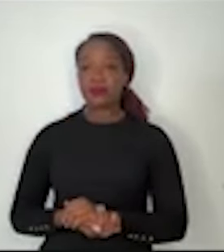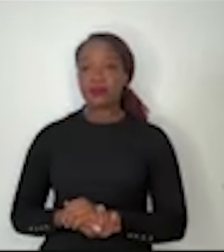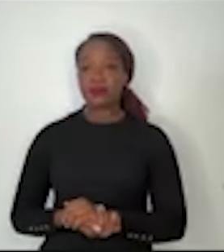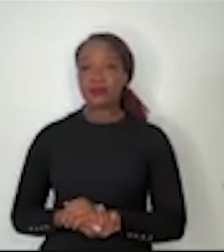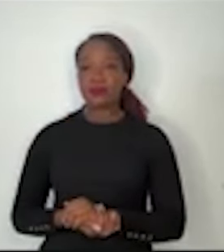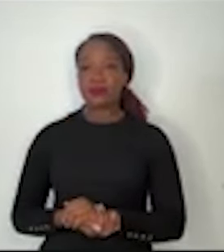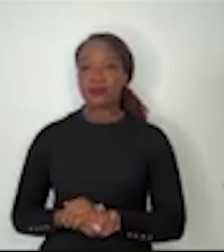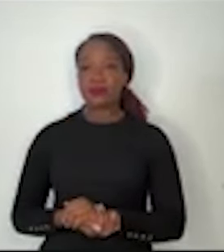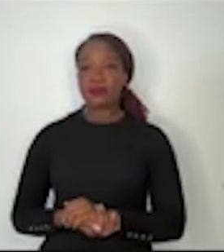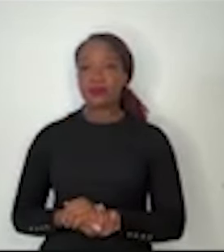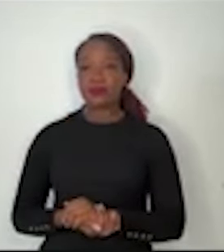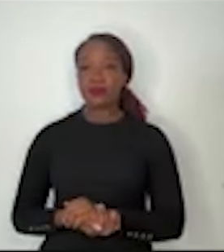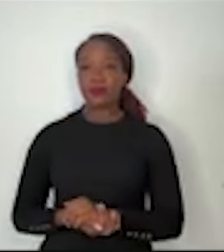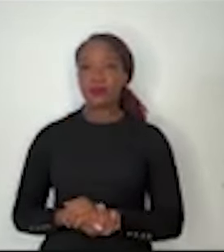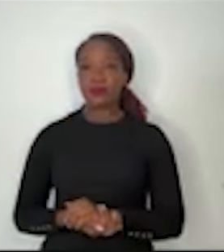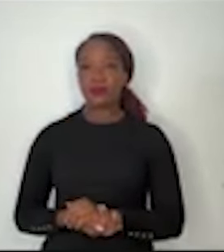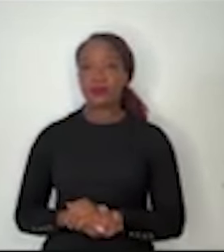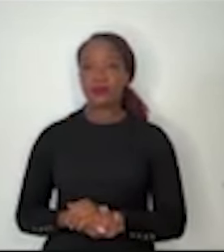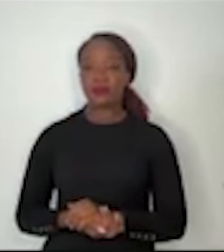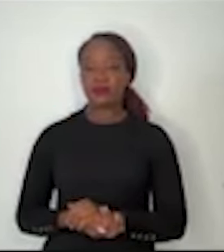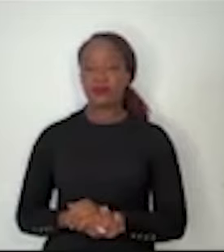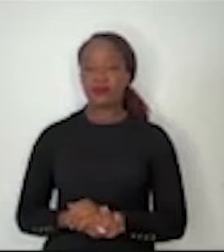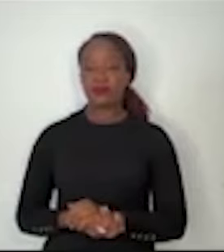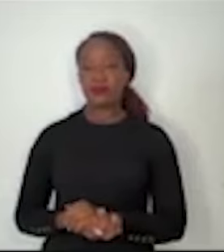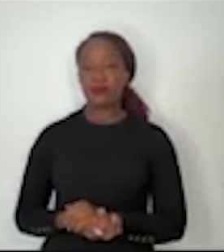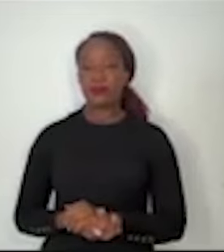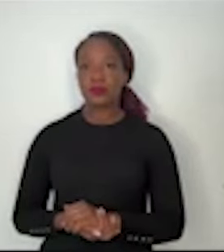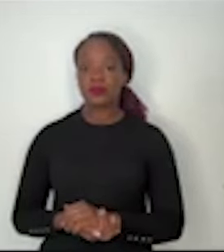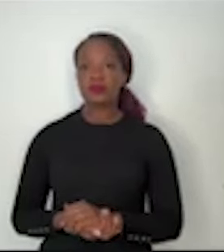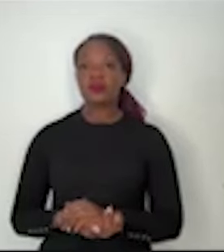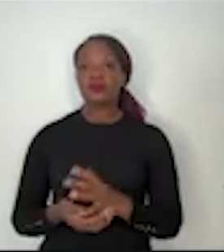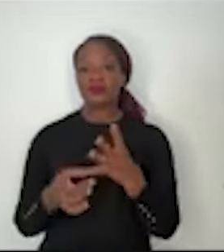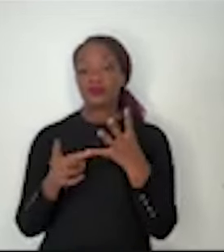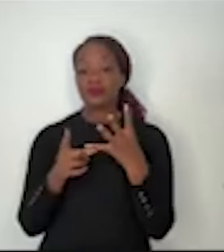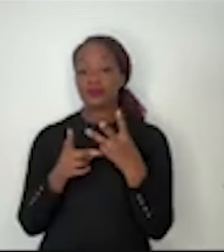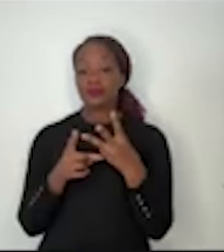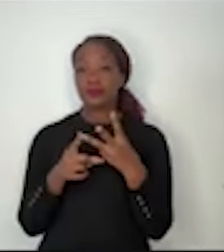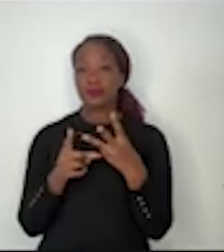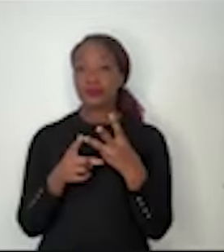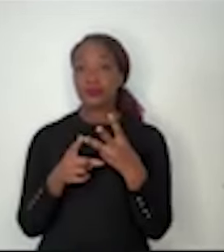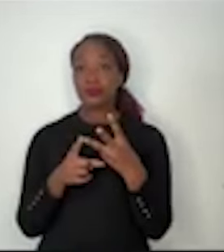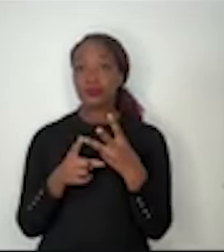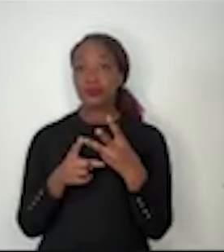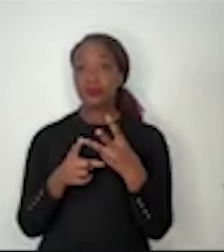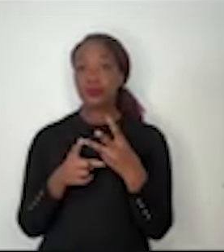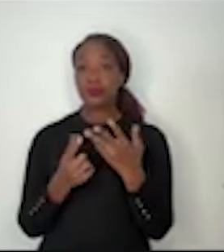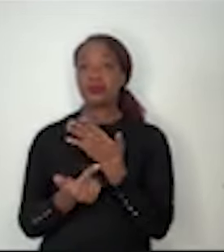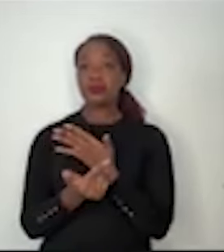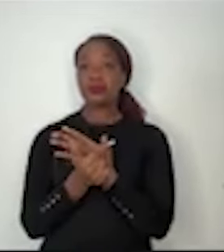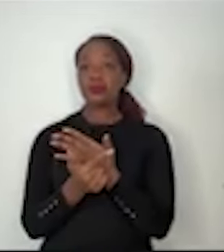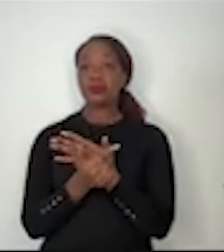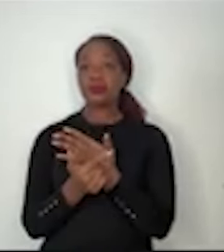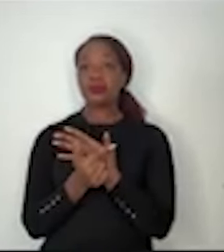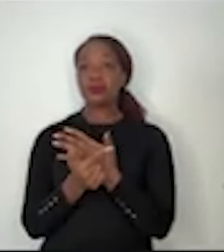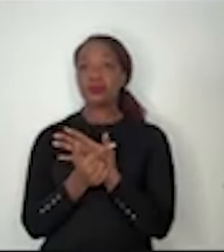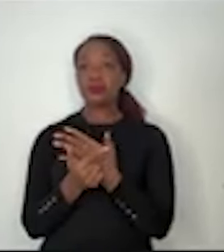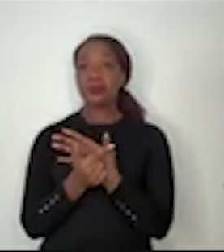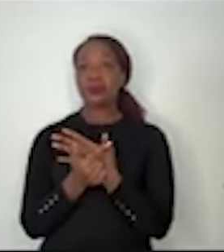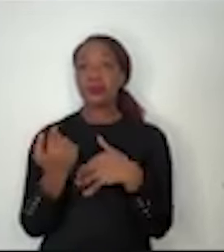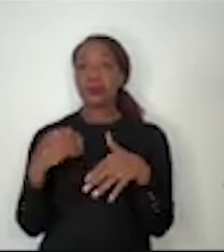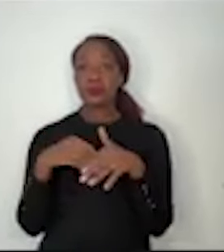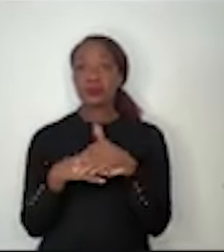dos oceanos, e, em terceiro lugar, pelo seu papel no armazenamento de carbono.